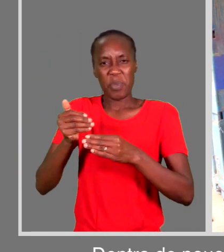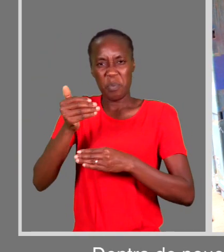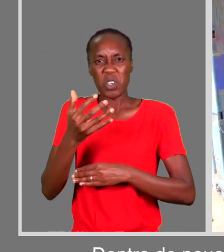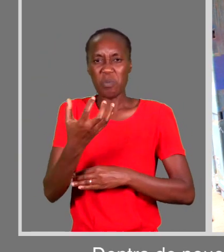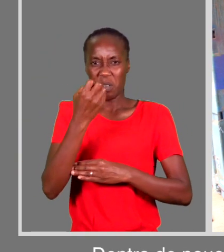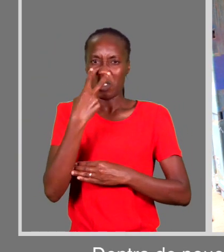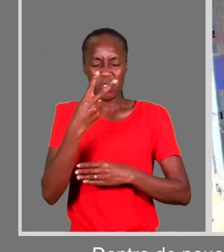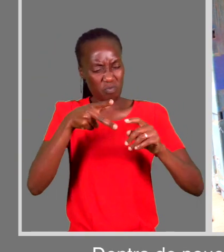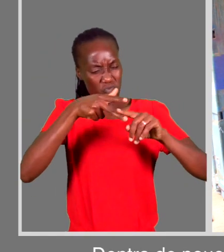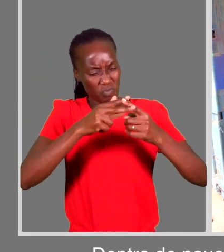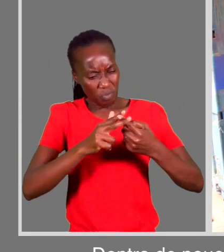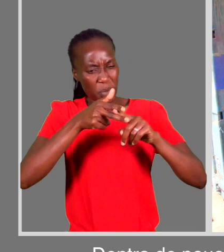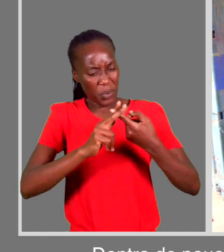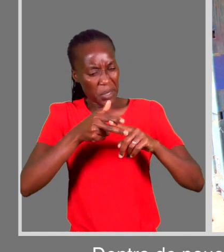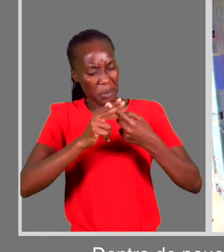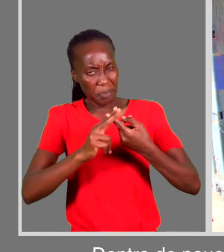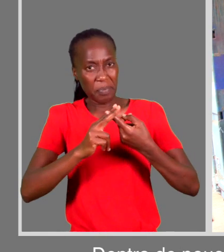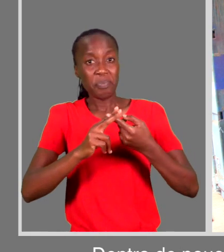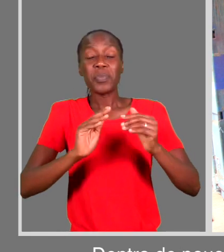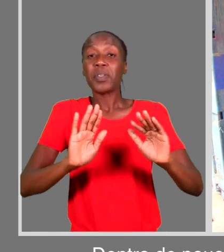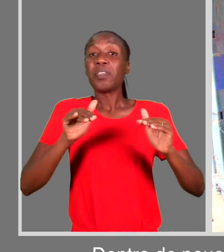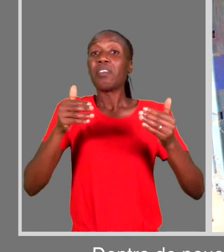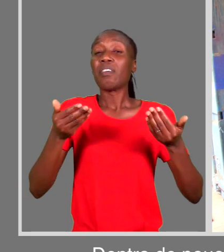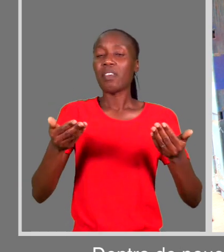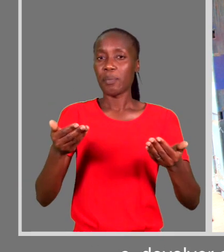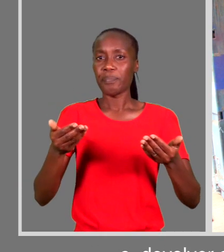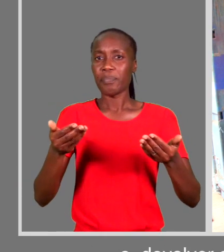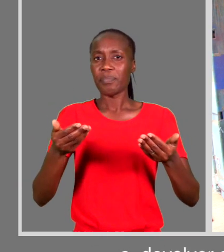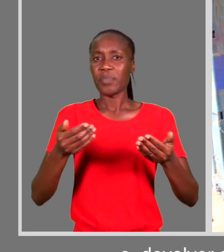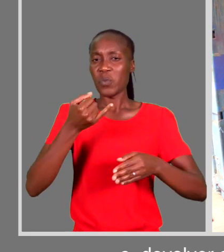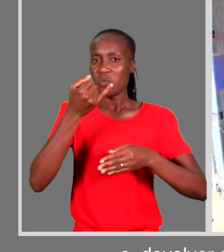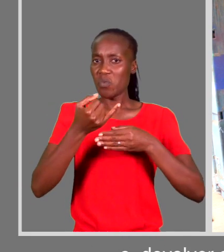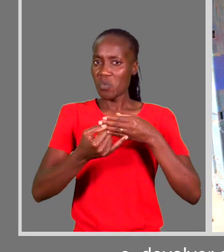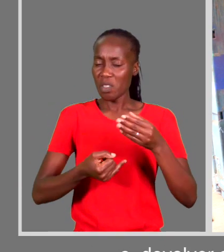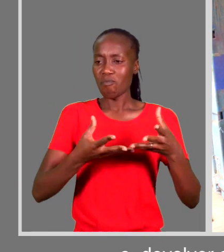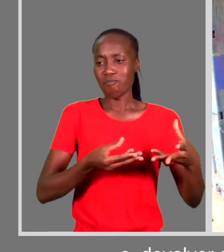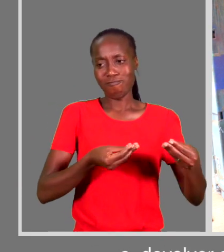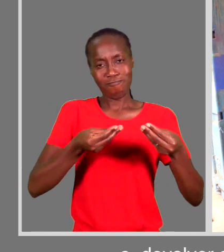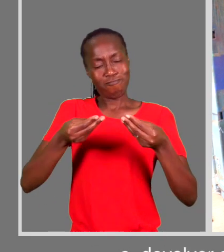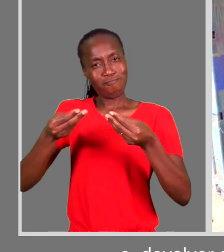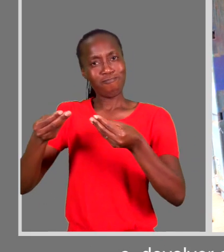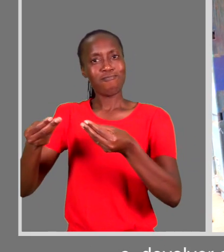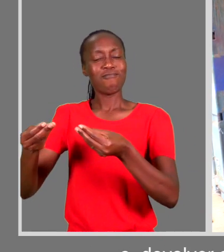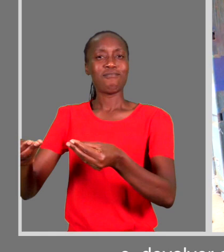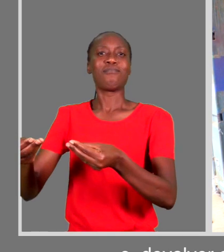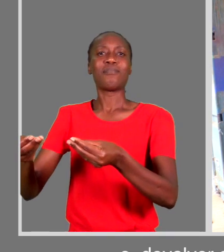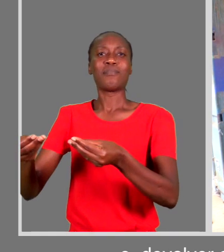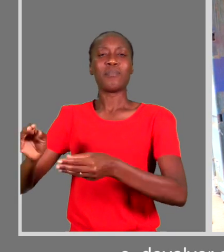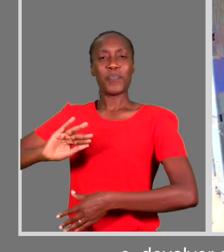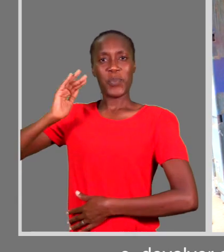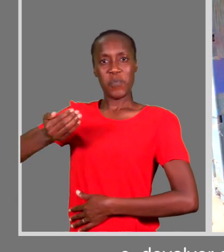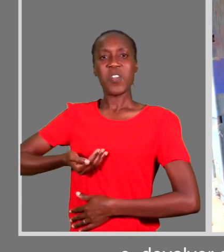dias, nós vamos procurar trabalhar a cadeira e trazer a cadeira de vida